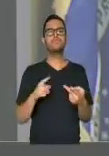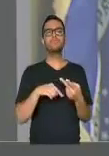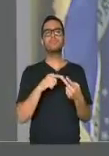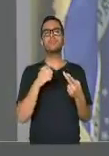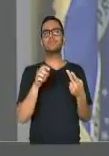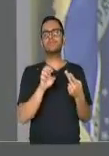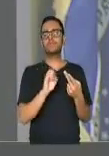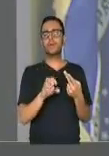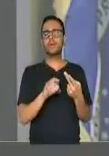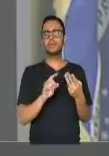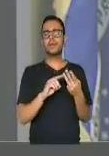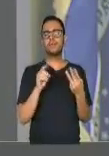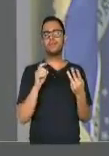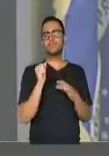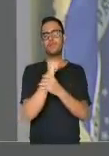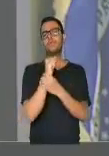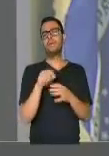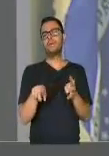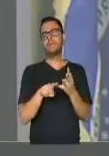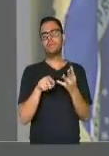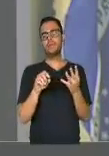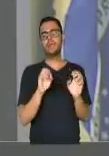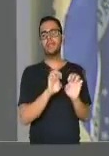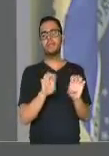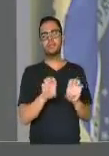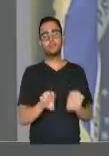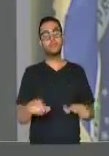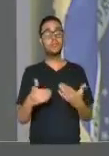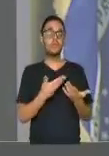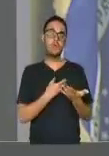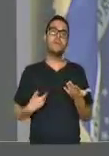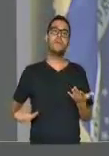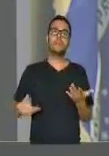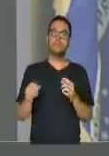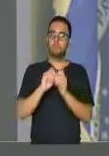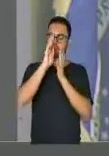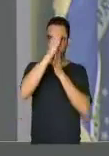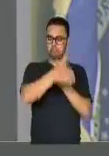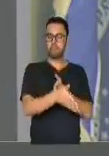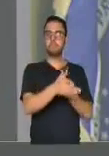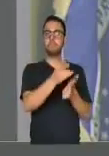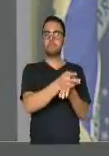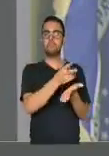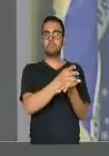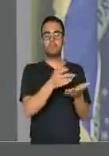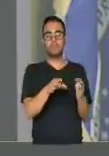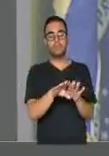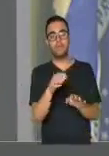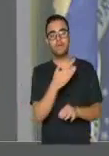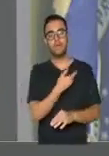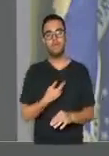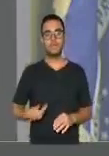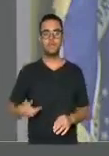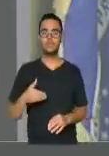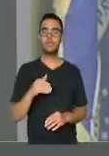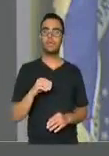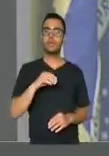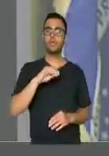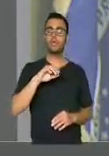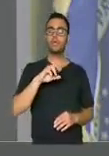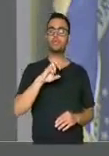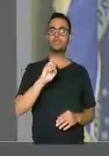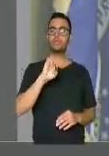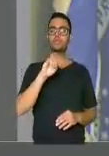segurança e infraestrutura. E o governador José Luis Sartori está nessa linha, o governador José Luis Sartori precisa muito